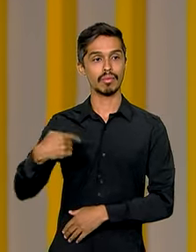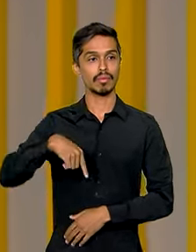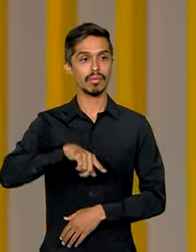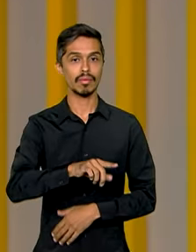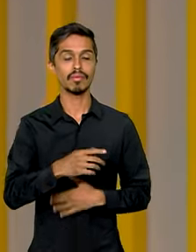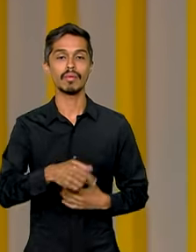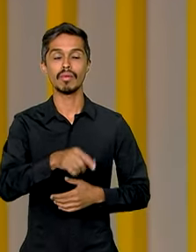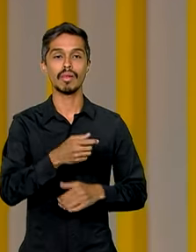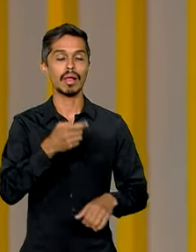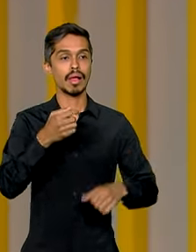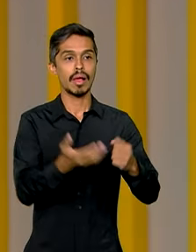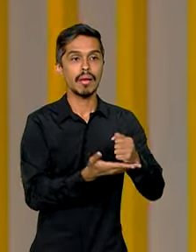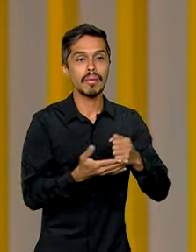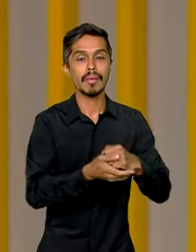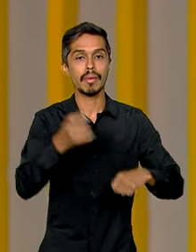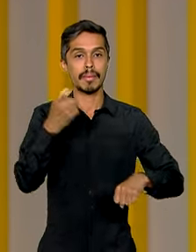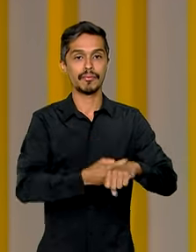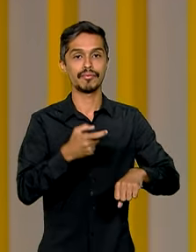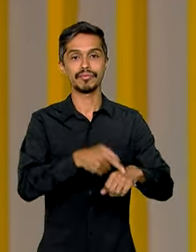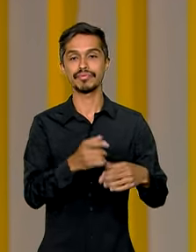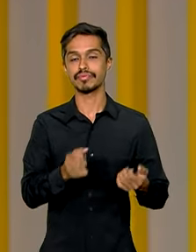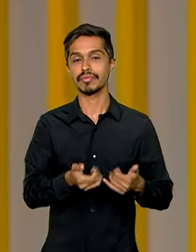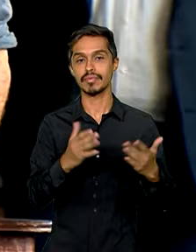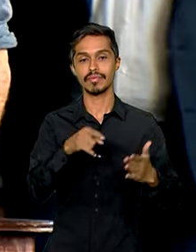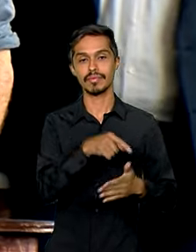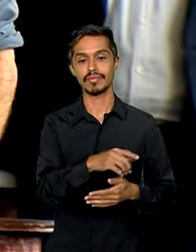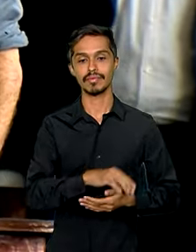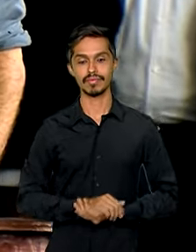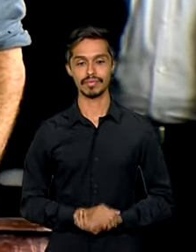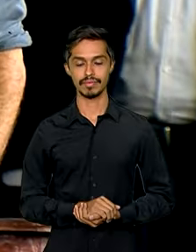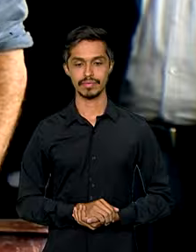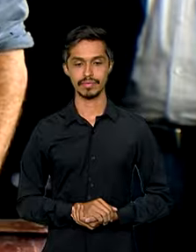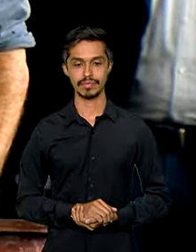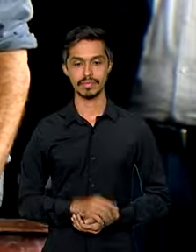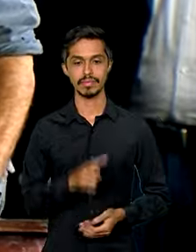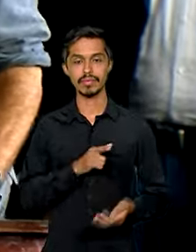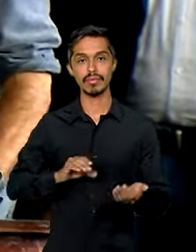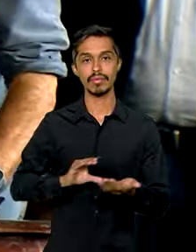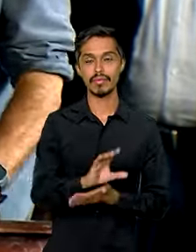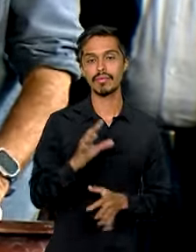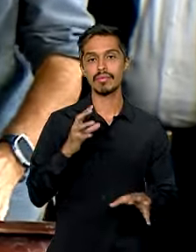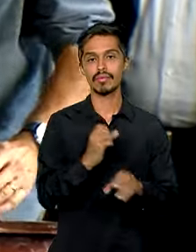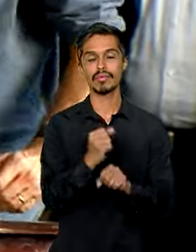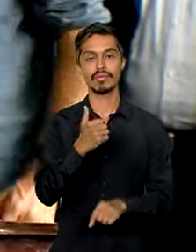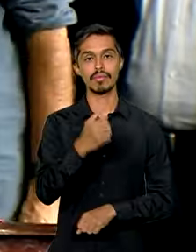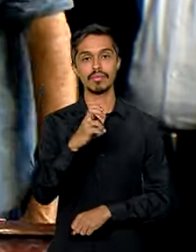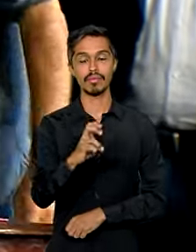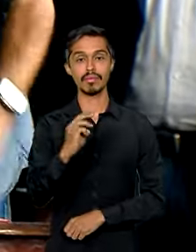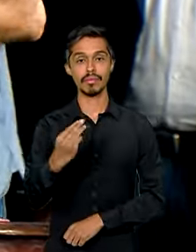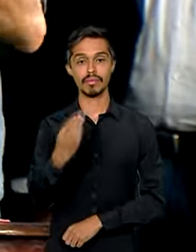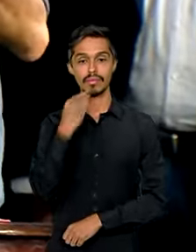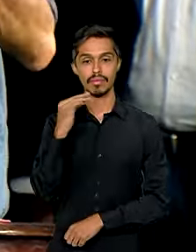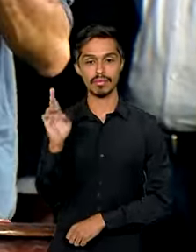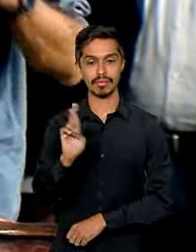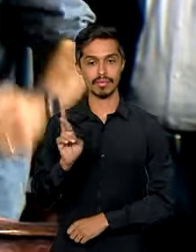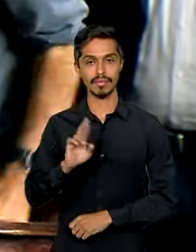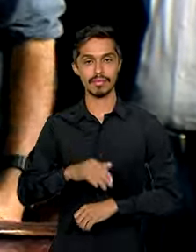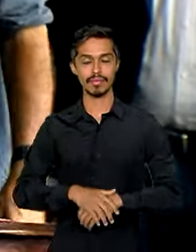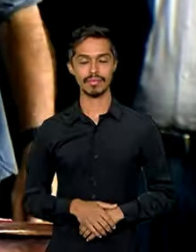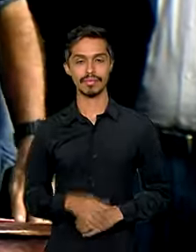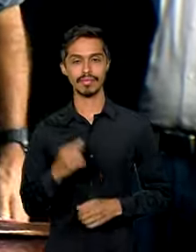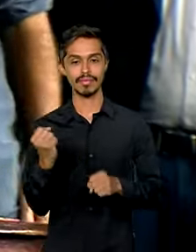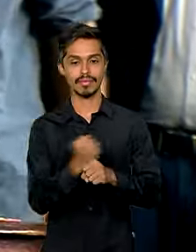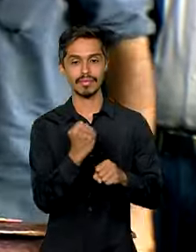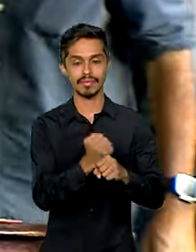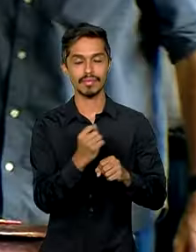Unidade do Instituto Federal do Rio de Janeiro. Com investimento total de 15 milhões de reais, a